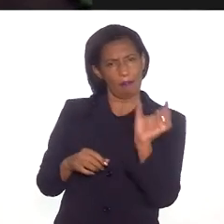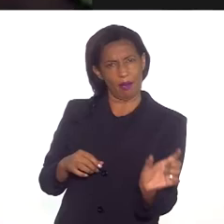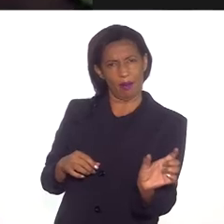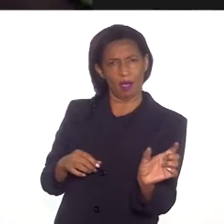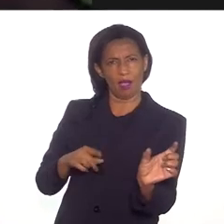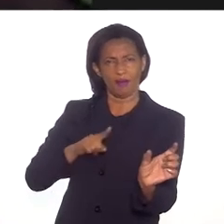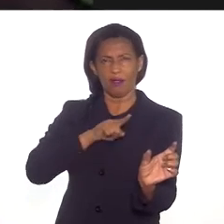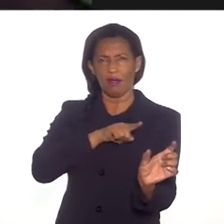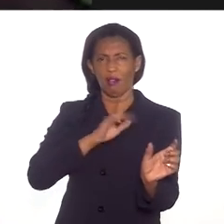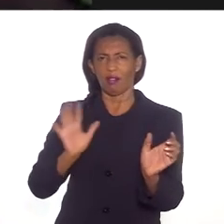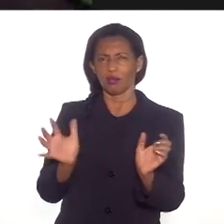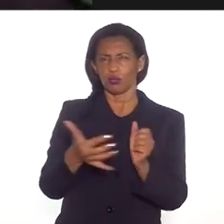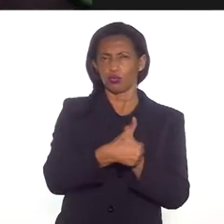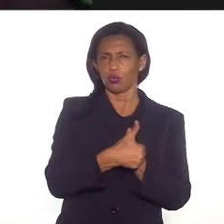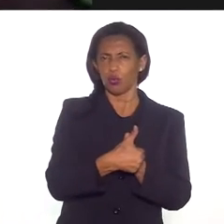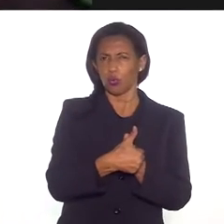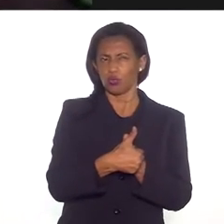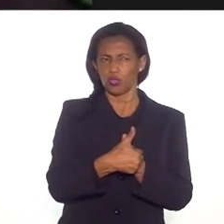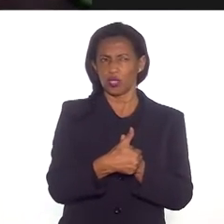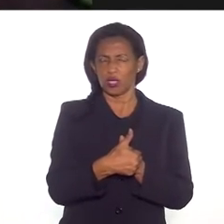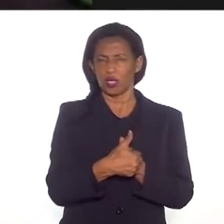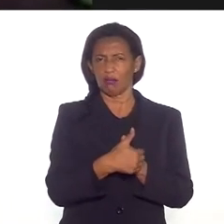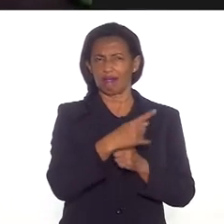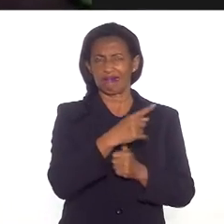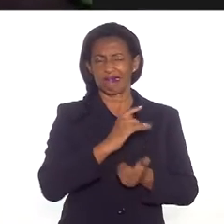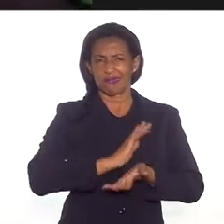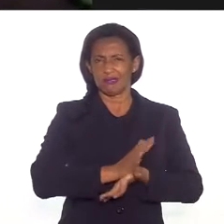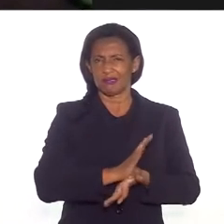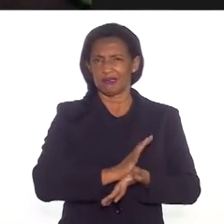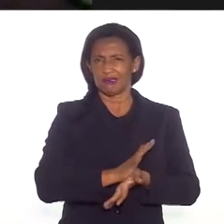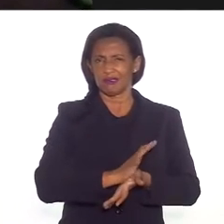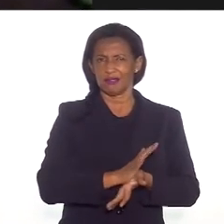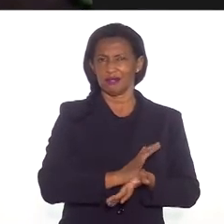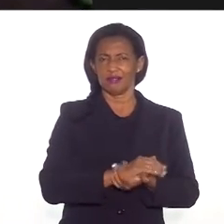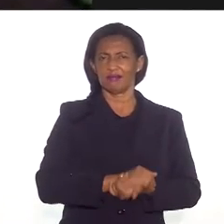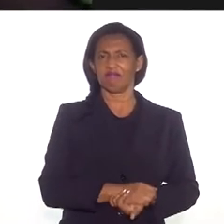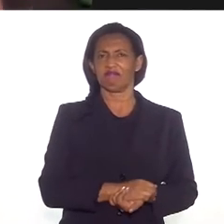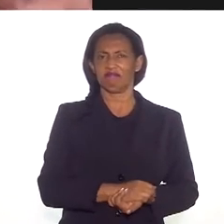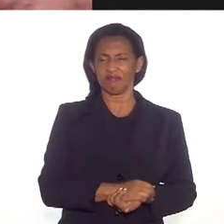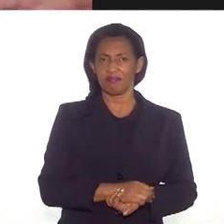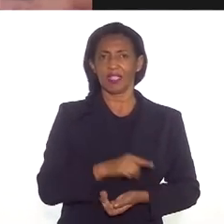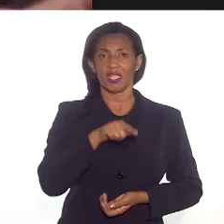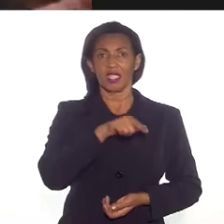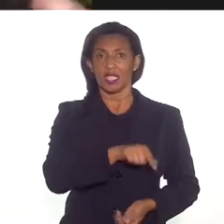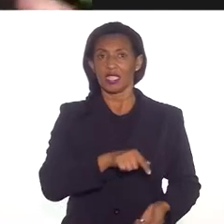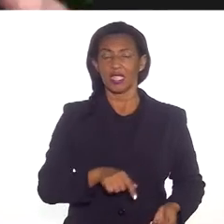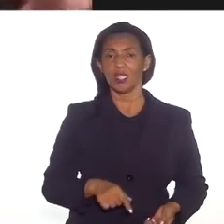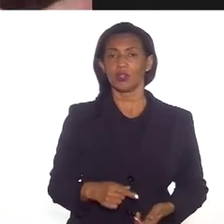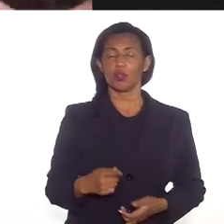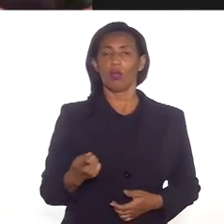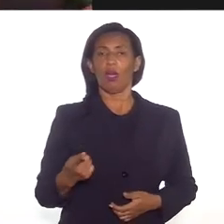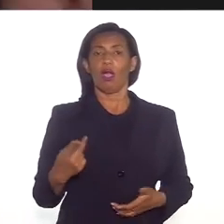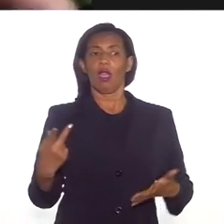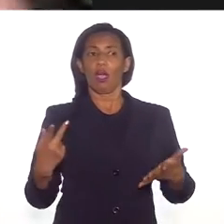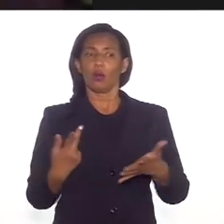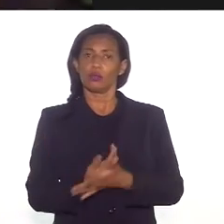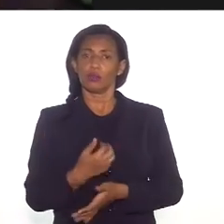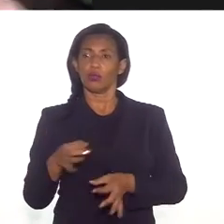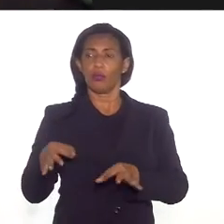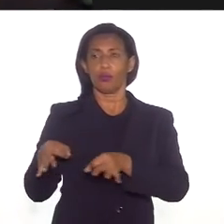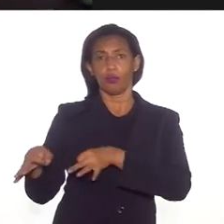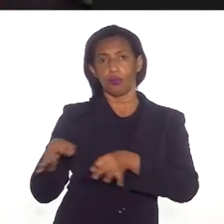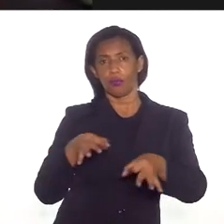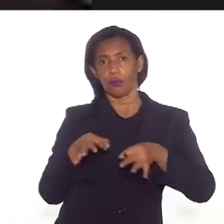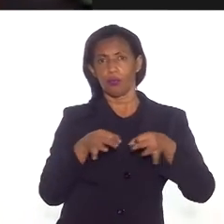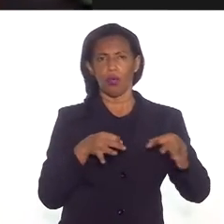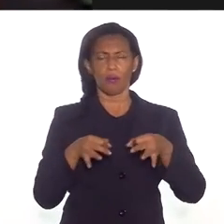palavra, escondia uma série de estereótipos de preconceitos. E isso foi colocado de tal